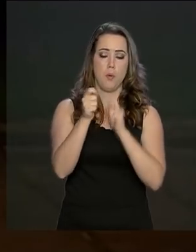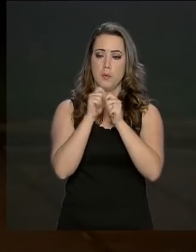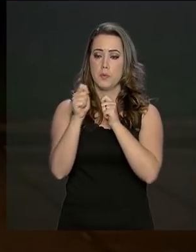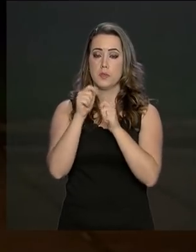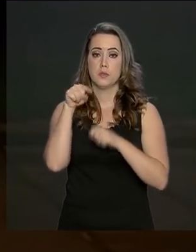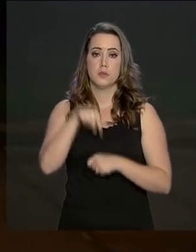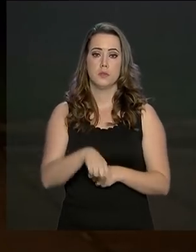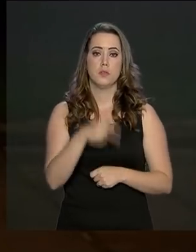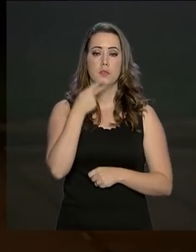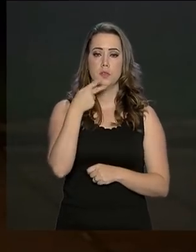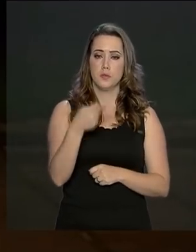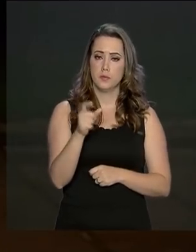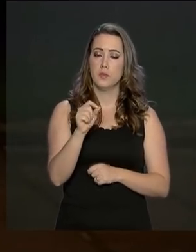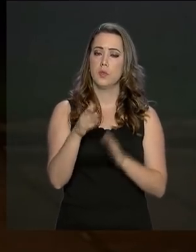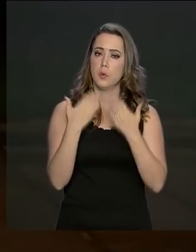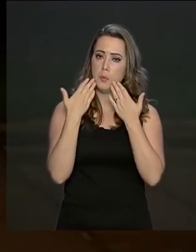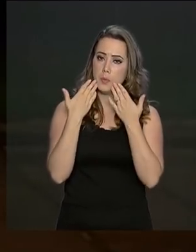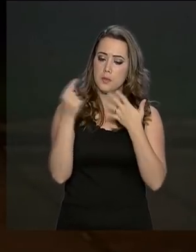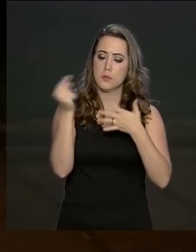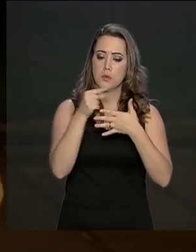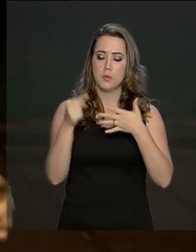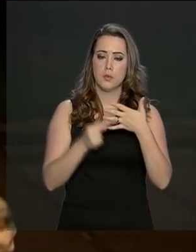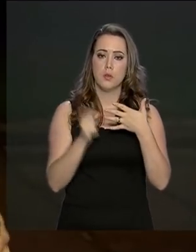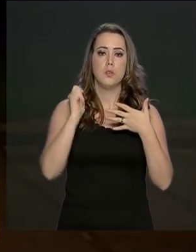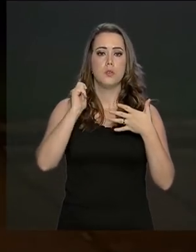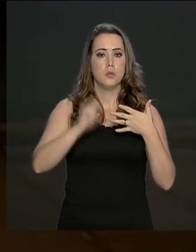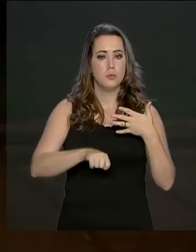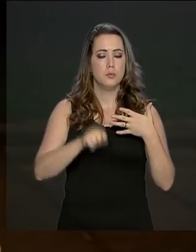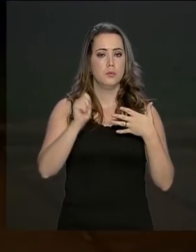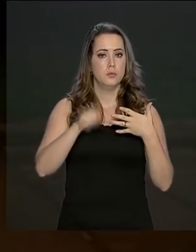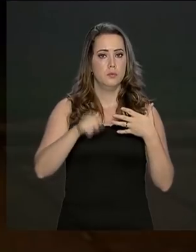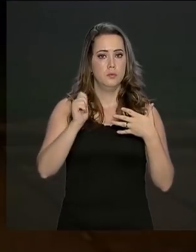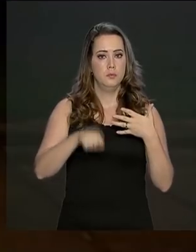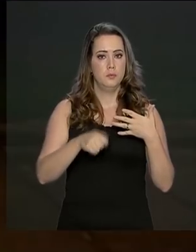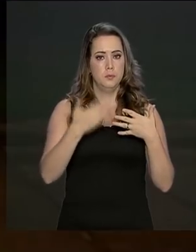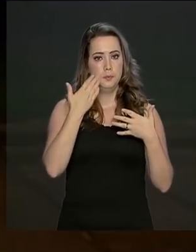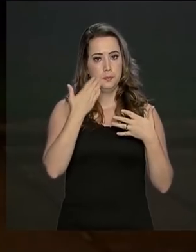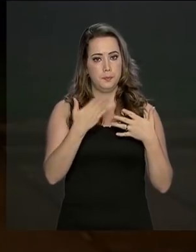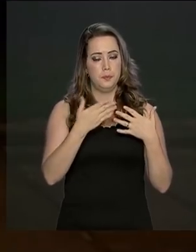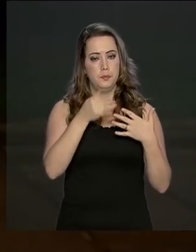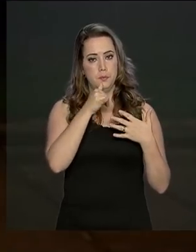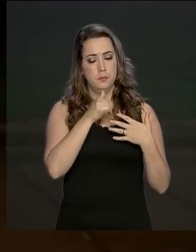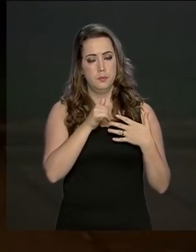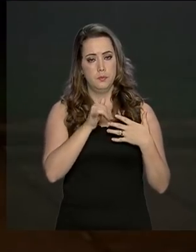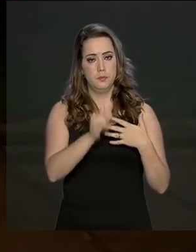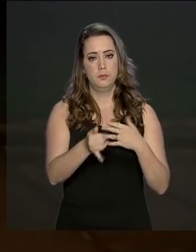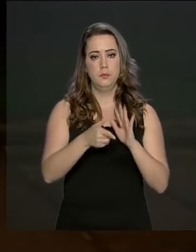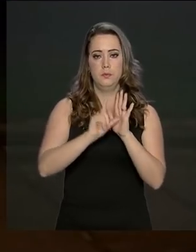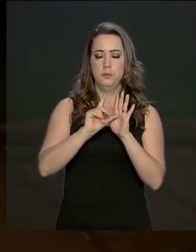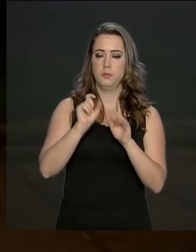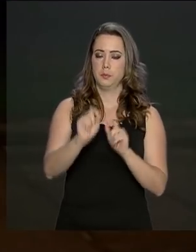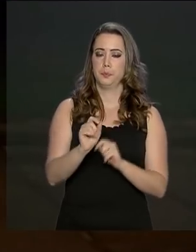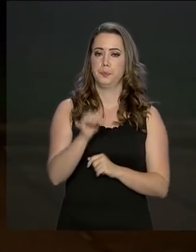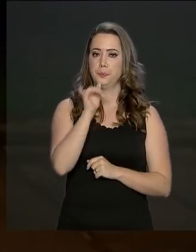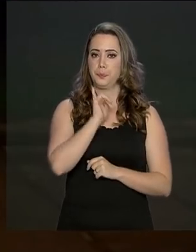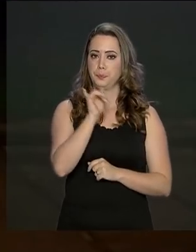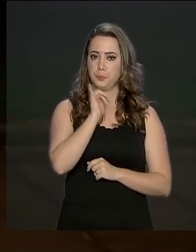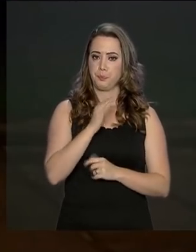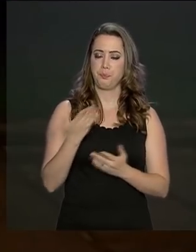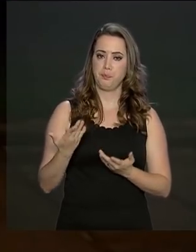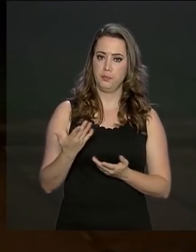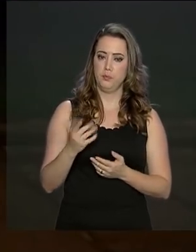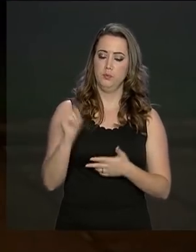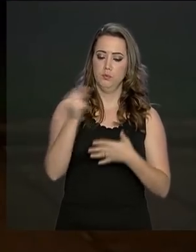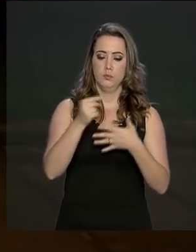aqui e falou, apresentou alguns pontos que poderão, ser adiantados aí para a gente, como por exemplo, pontos